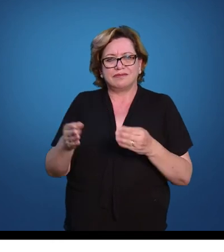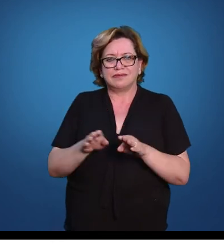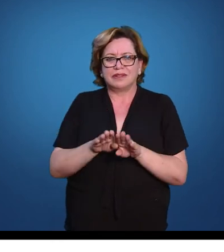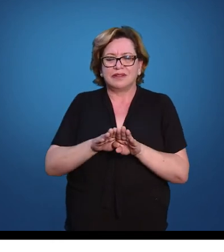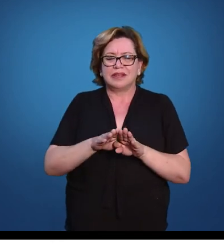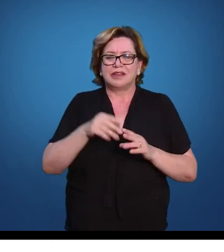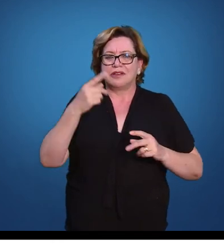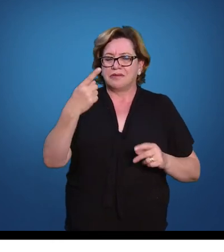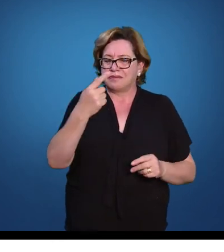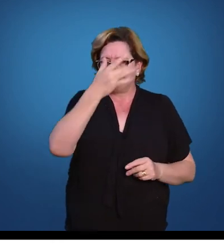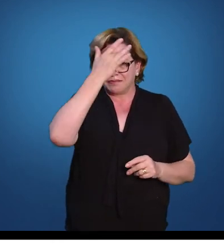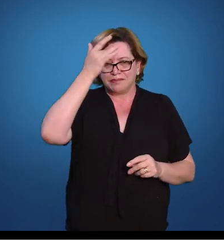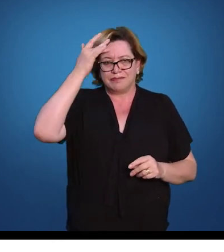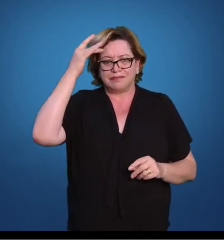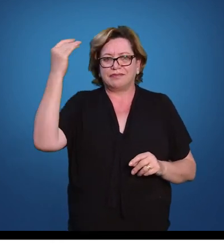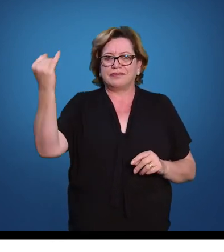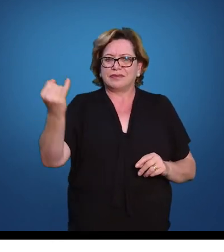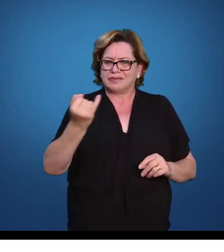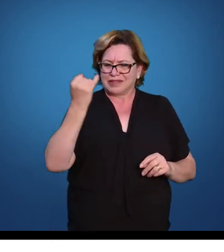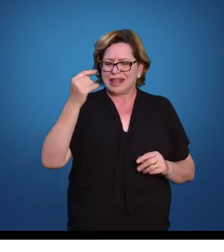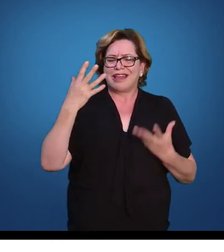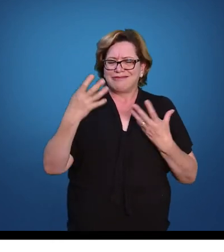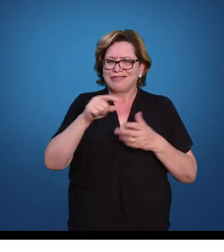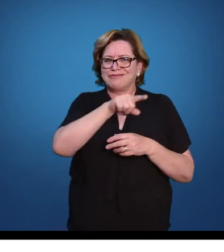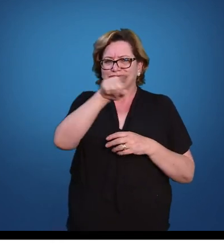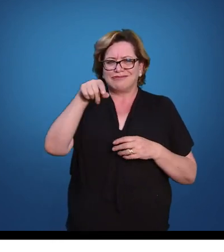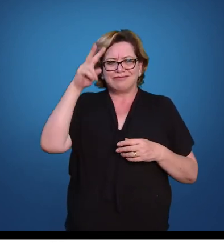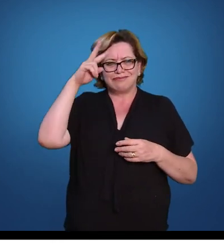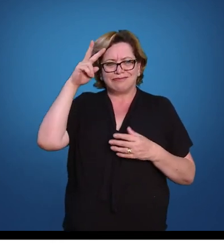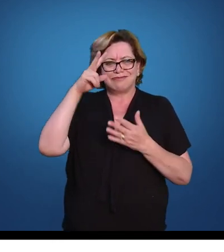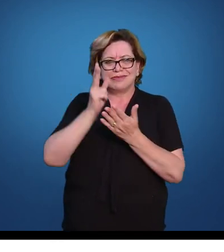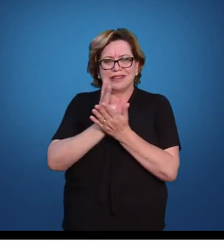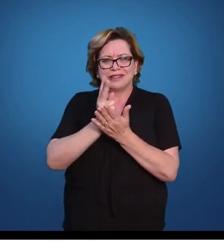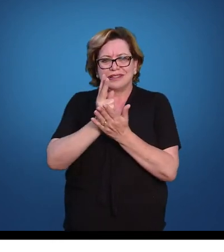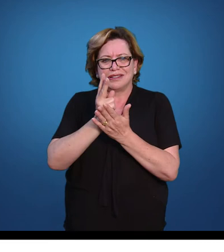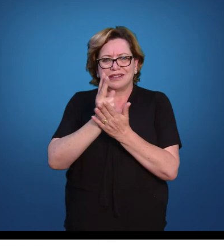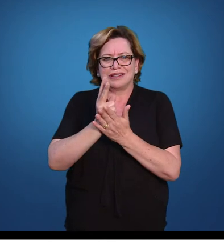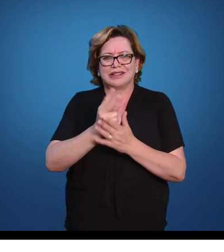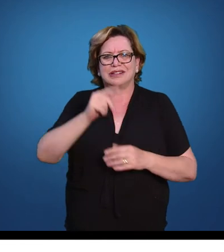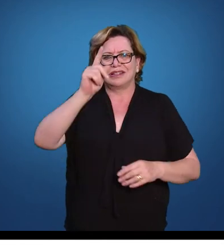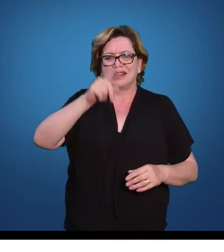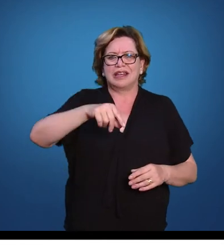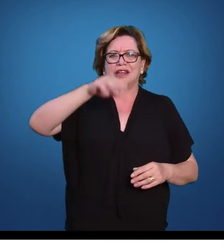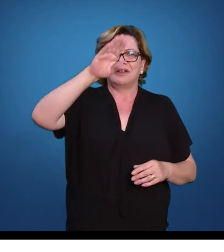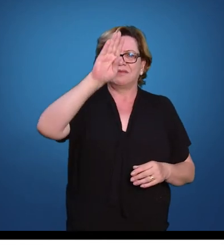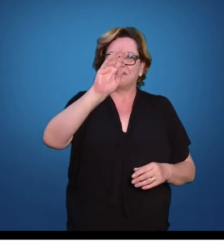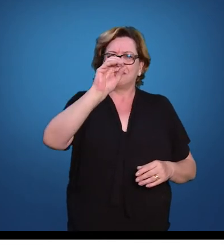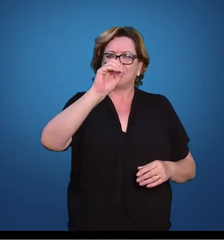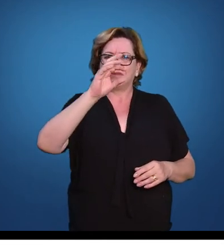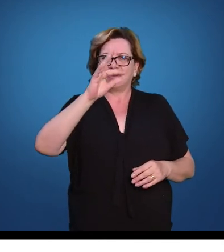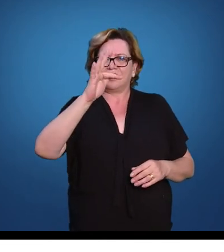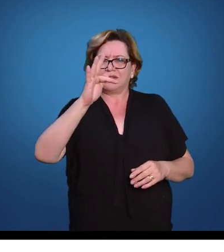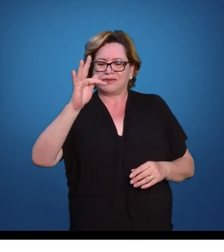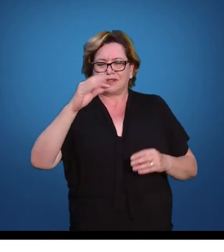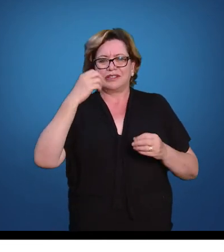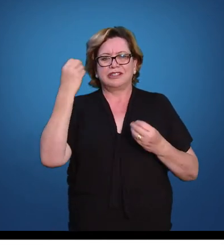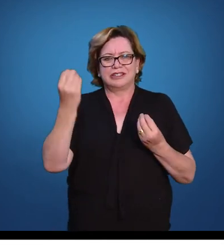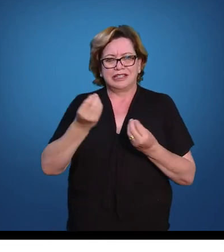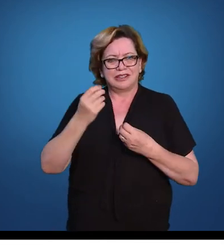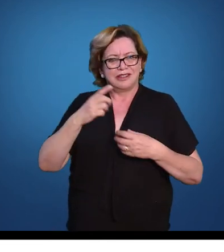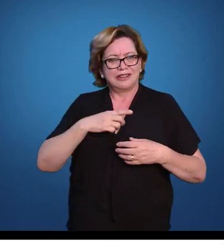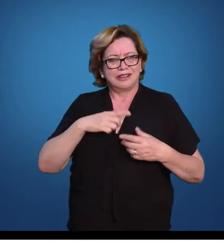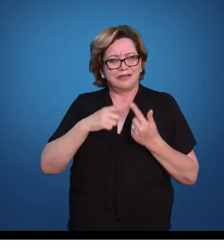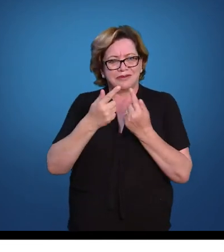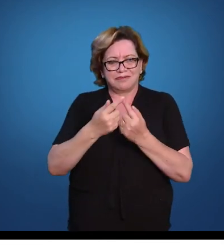importante que eu gostaria muito que vocês guardassem desta época é Franz Bopp. É com ele que nós temos a